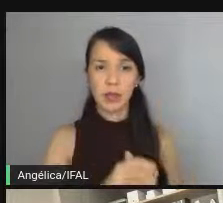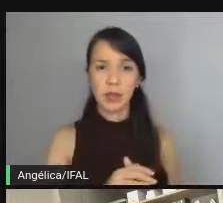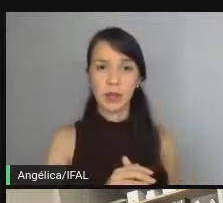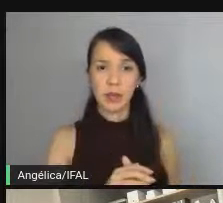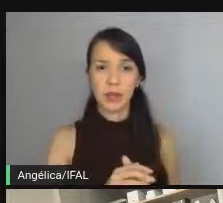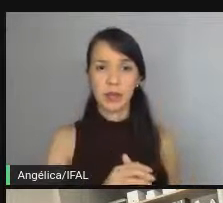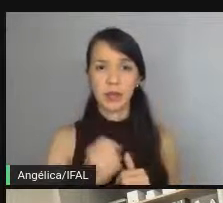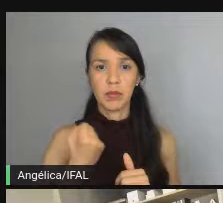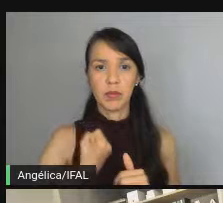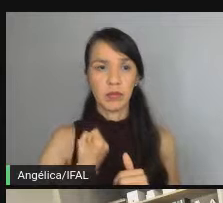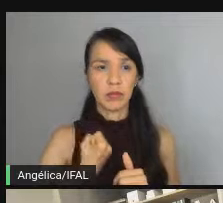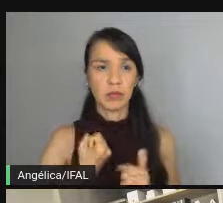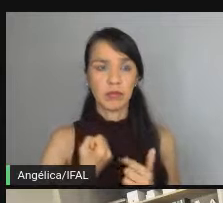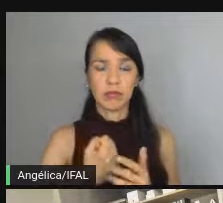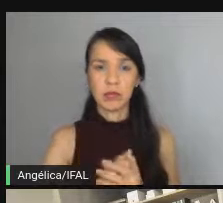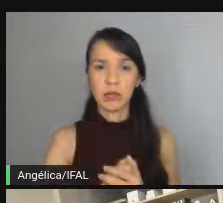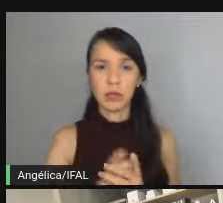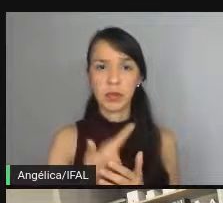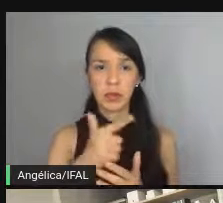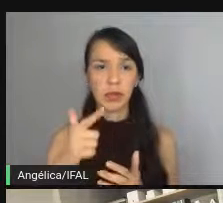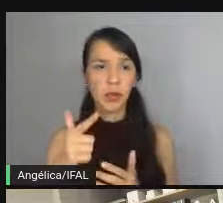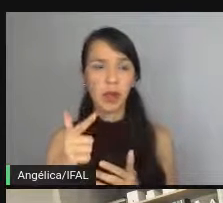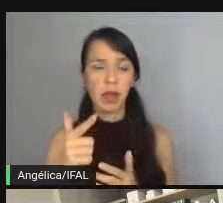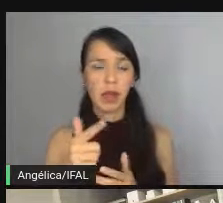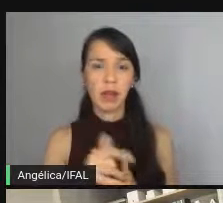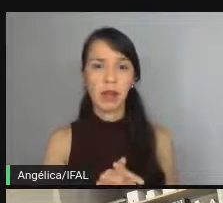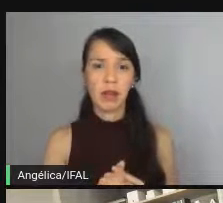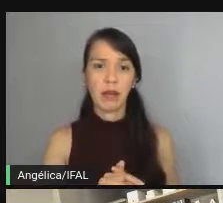ou número sem ser